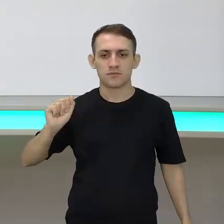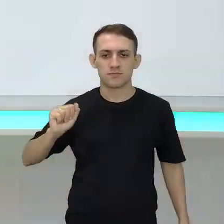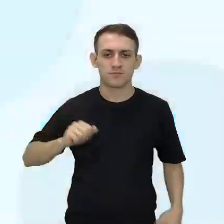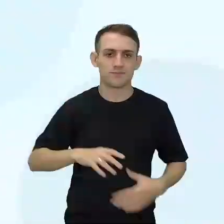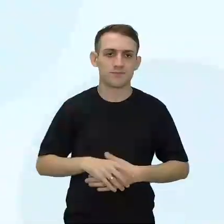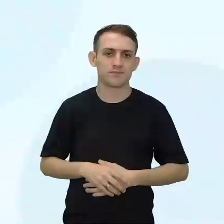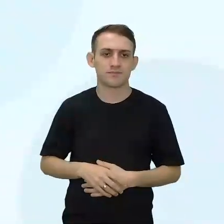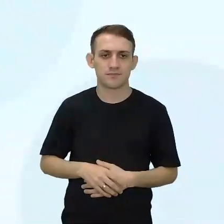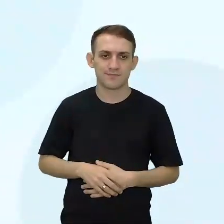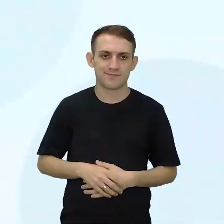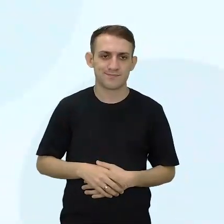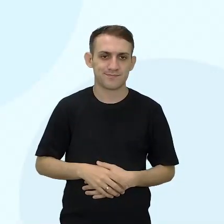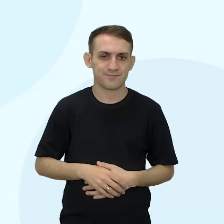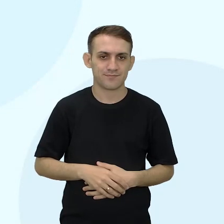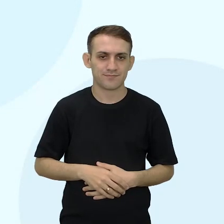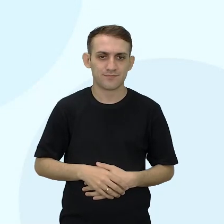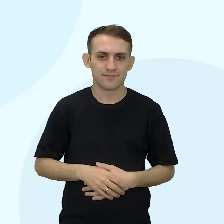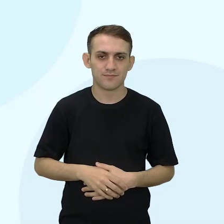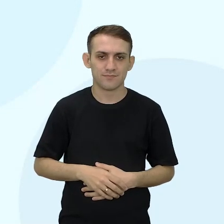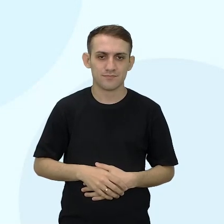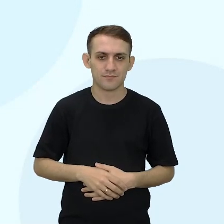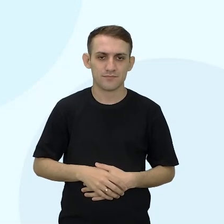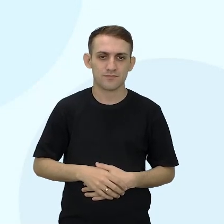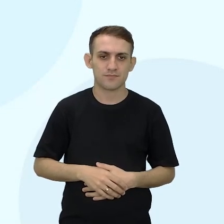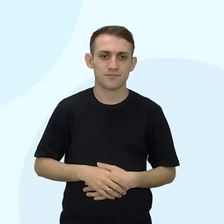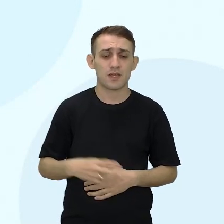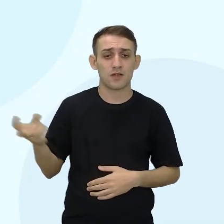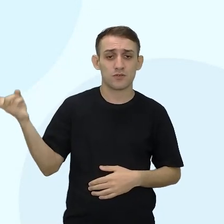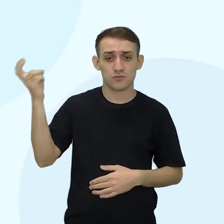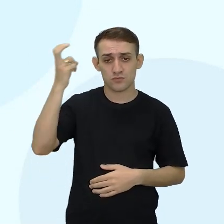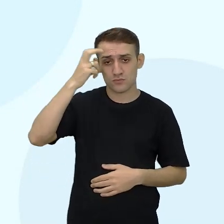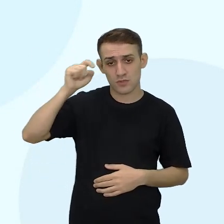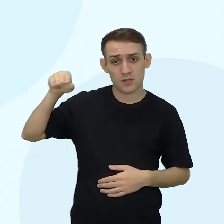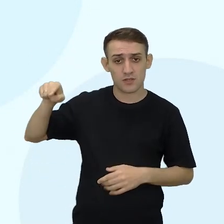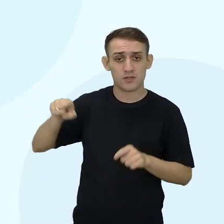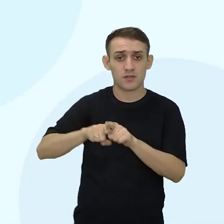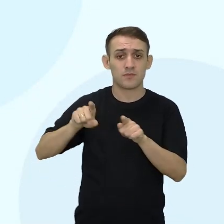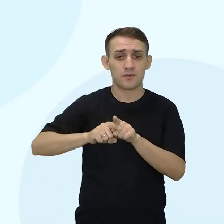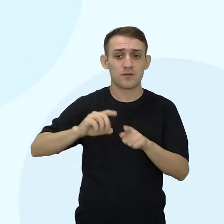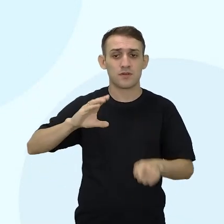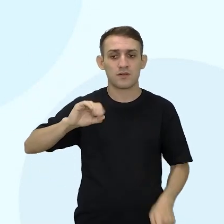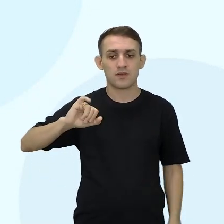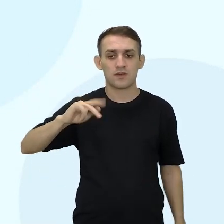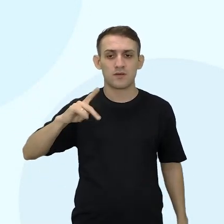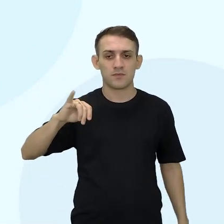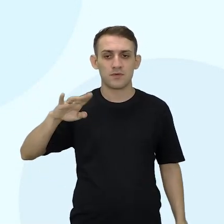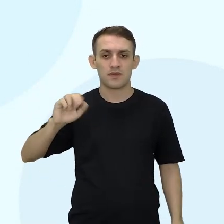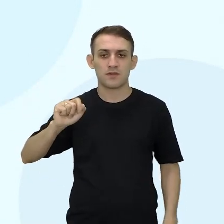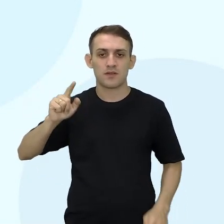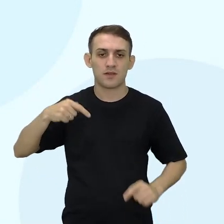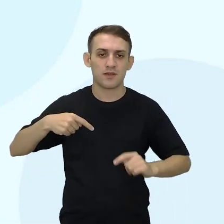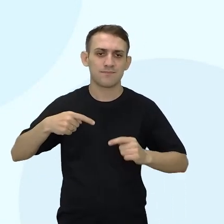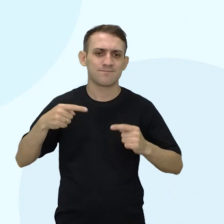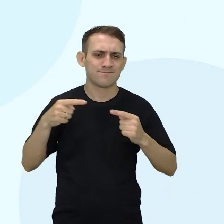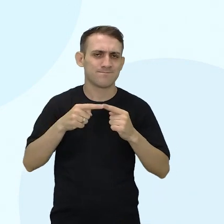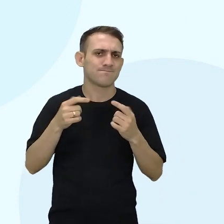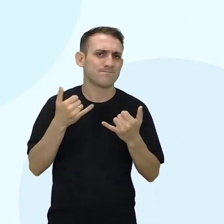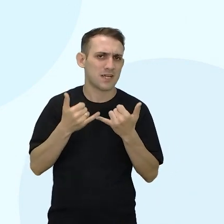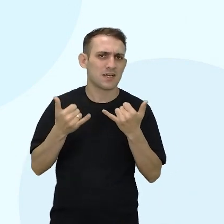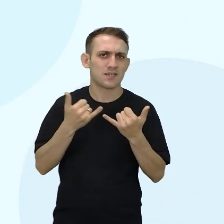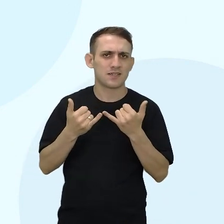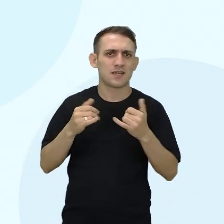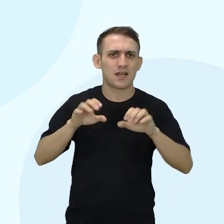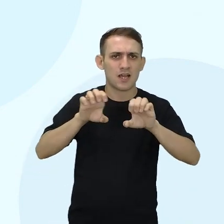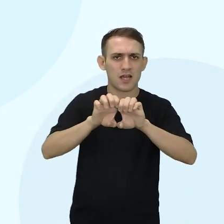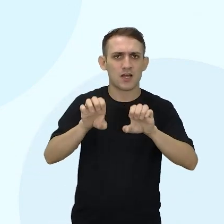as culturas Kaisaras e Kaisaras são bem similares. A